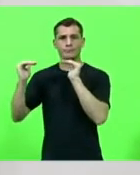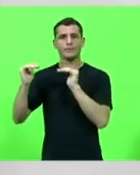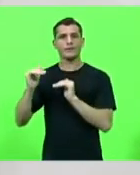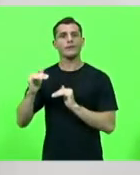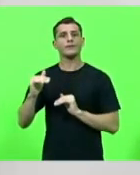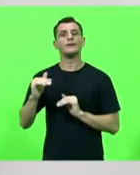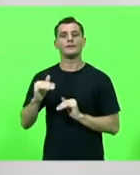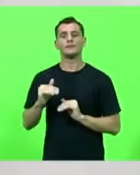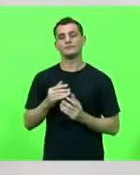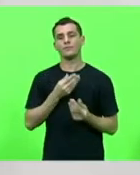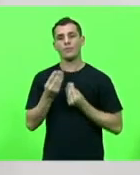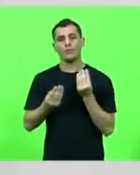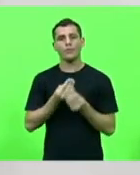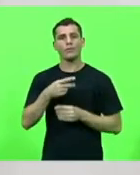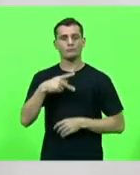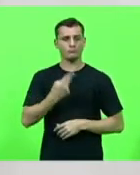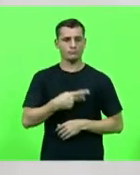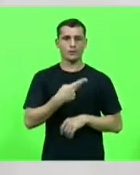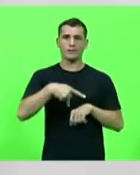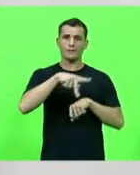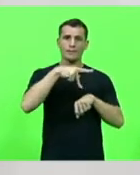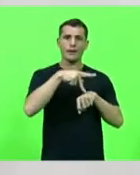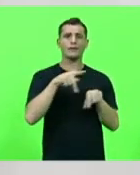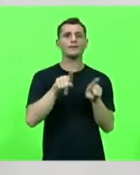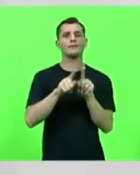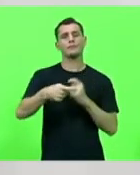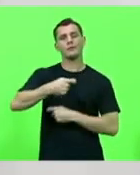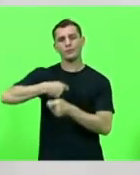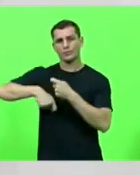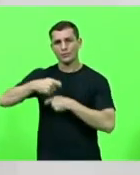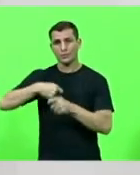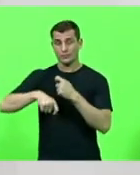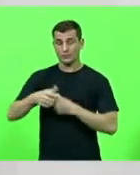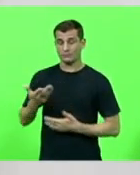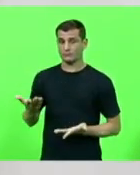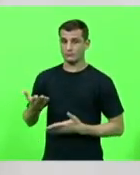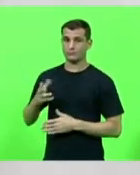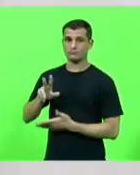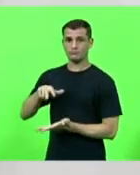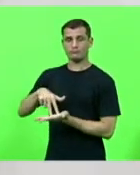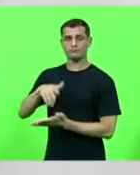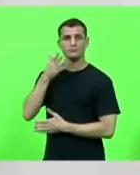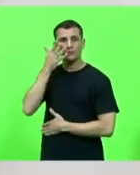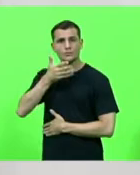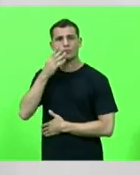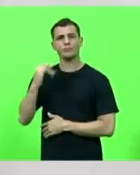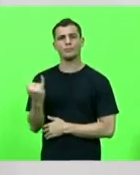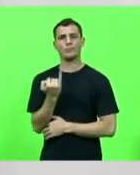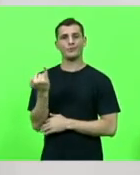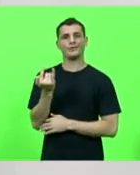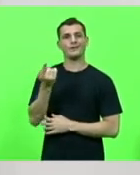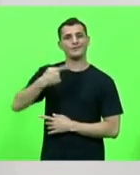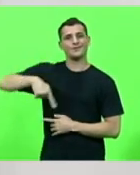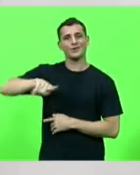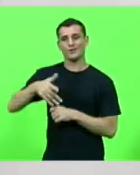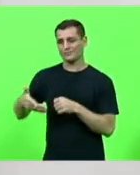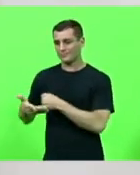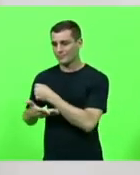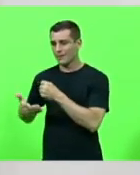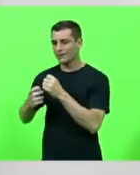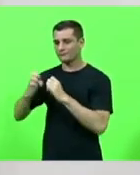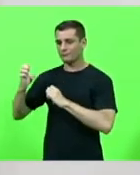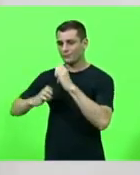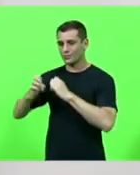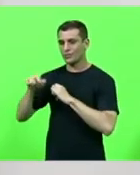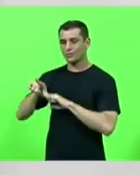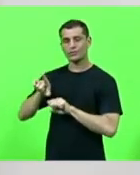e economia sim o meu discurso aqui é sobre a importância da base industrial da defesa